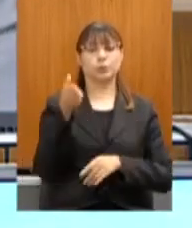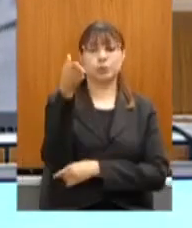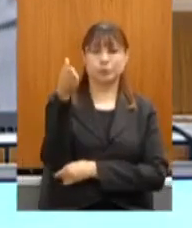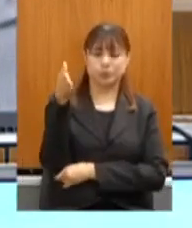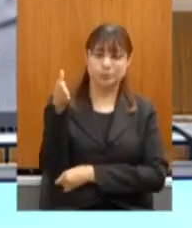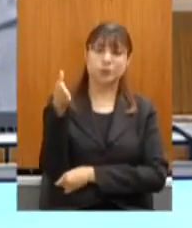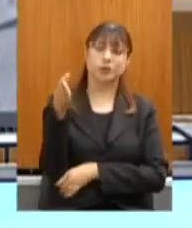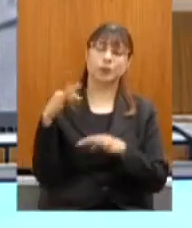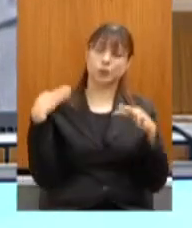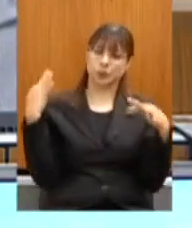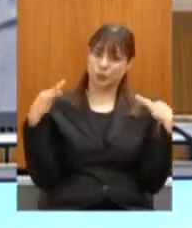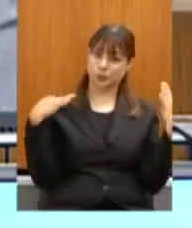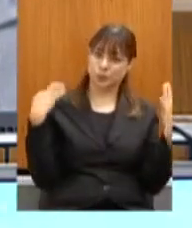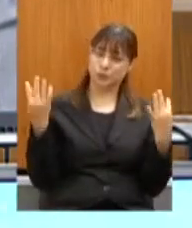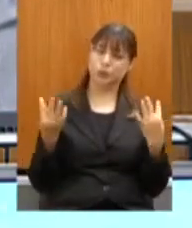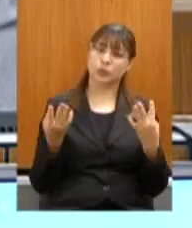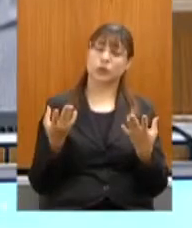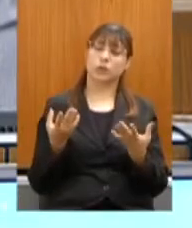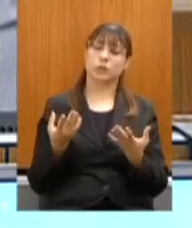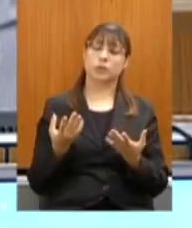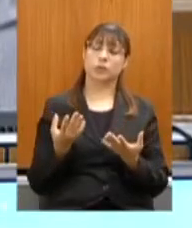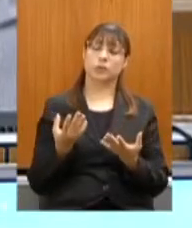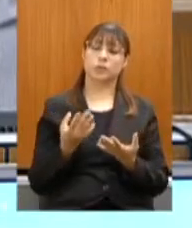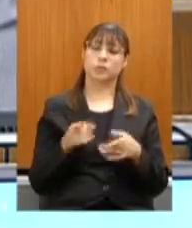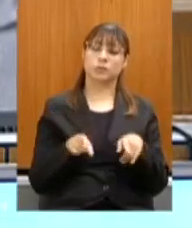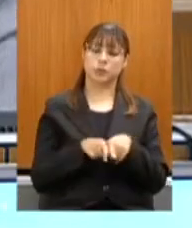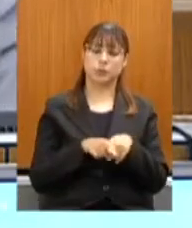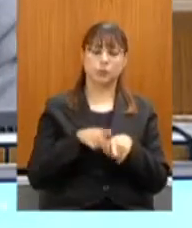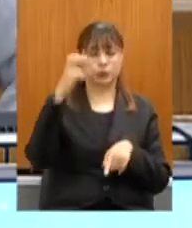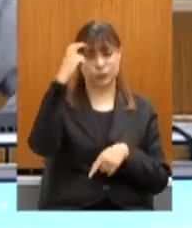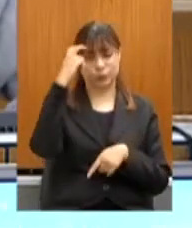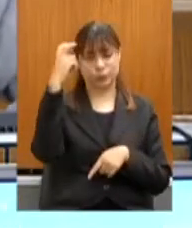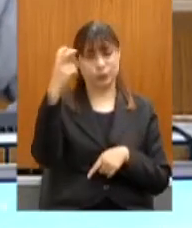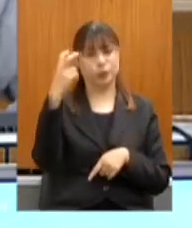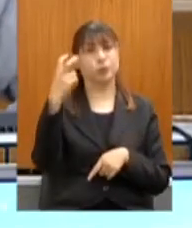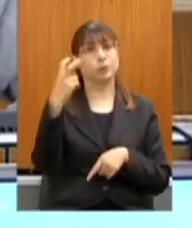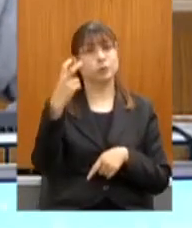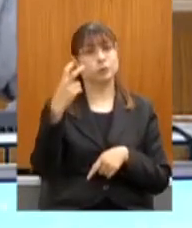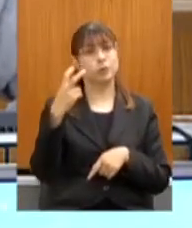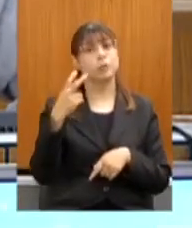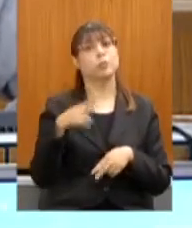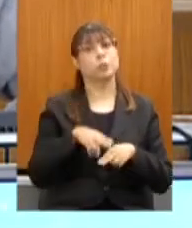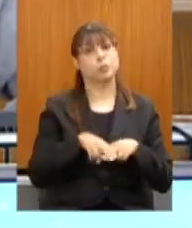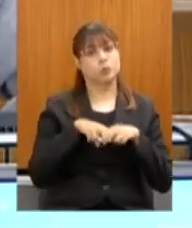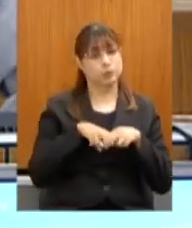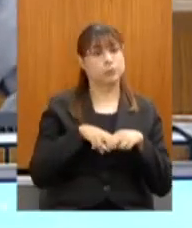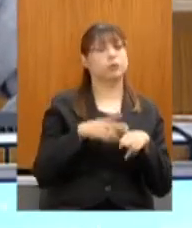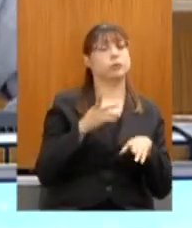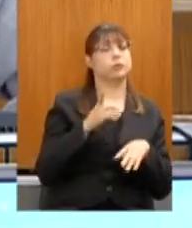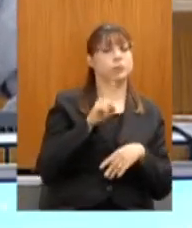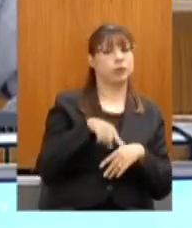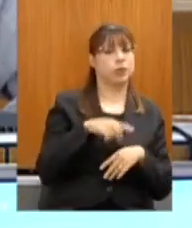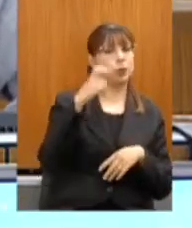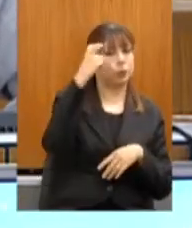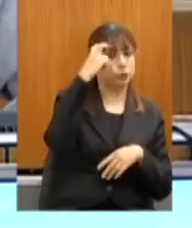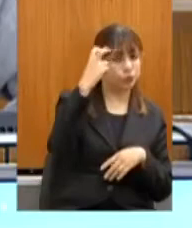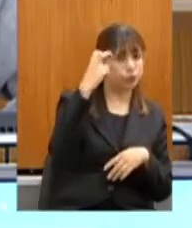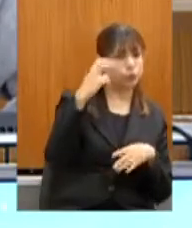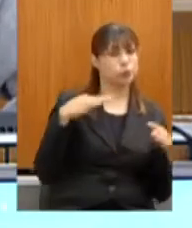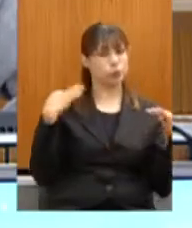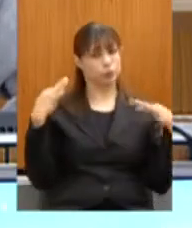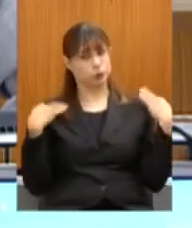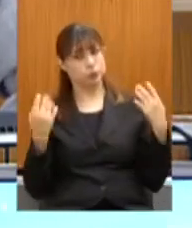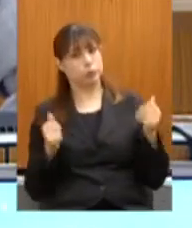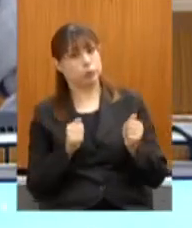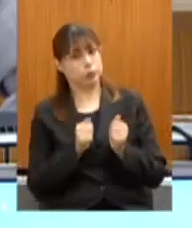turismo e também de cultura, visto que a transversalidade, cultura e turismo, caminham juntos em Minas,